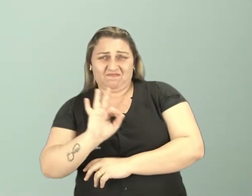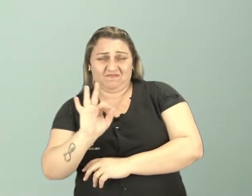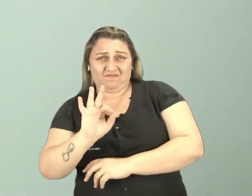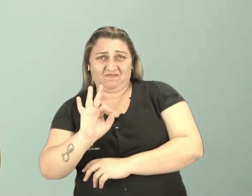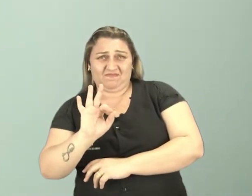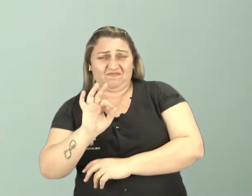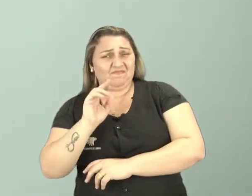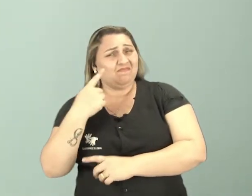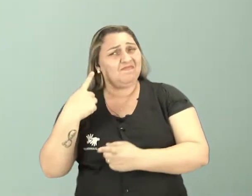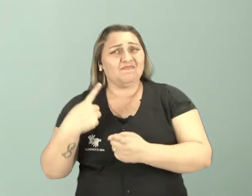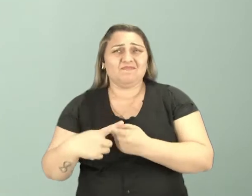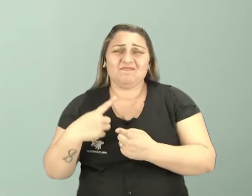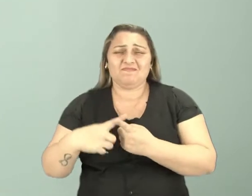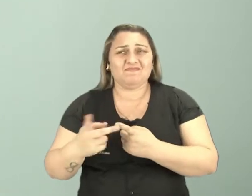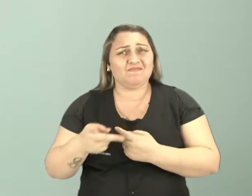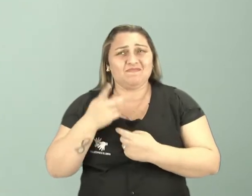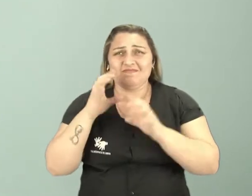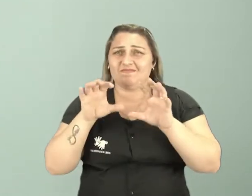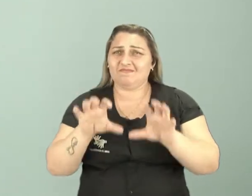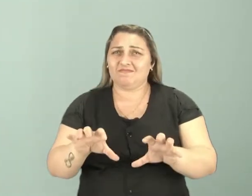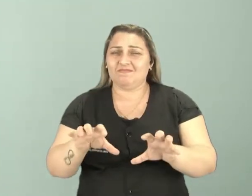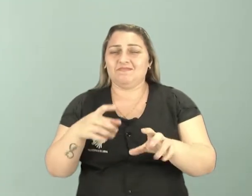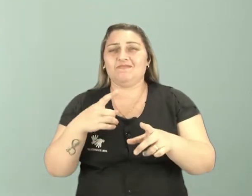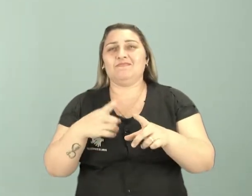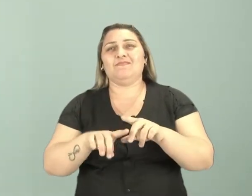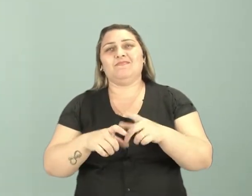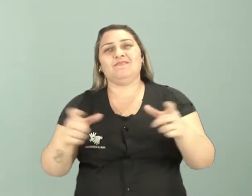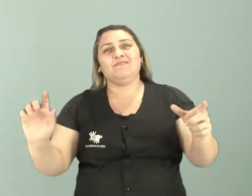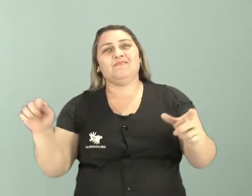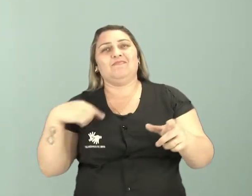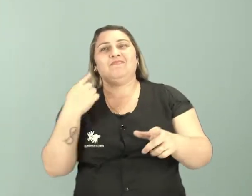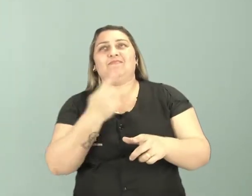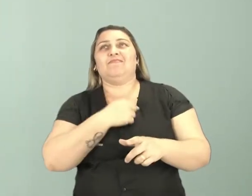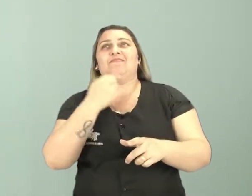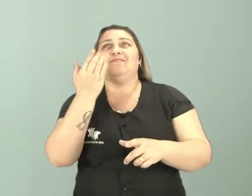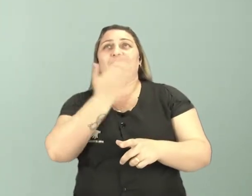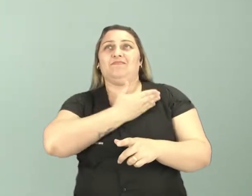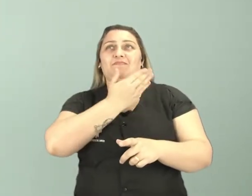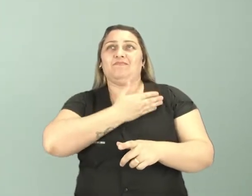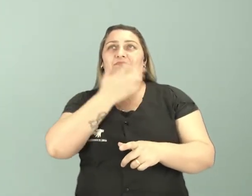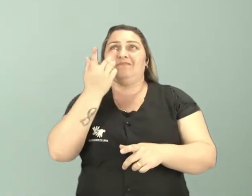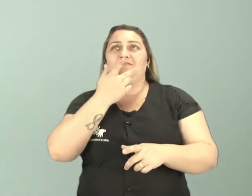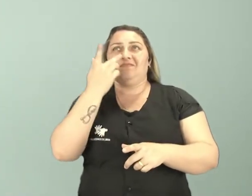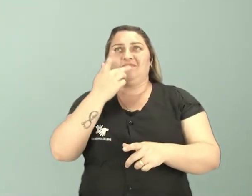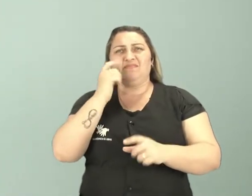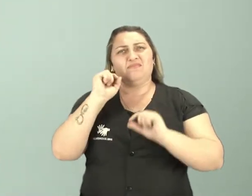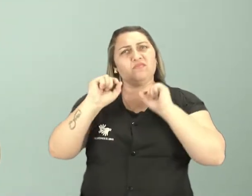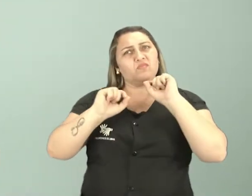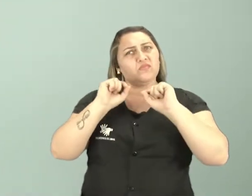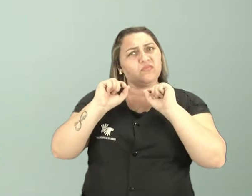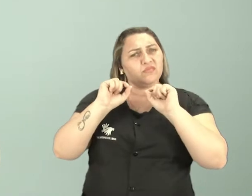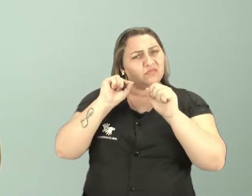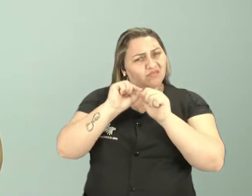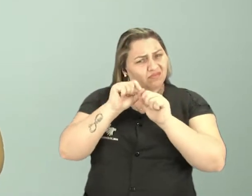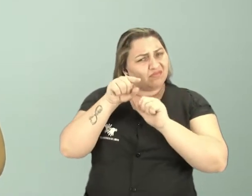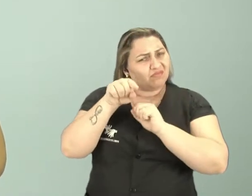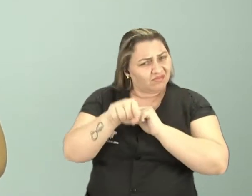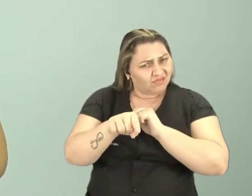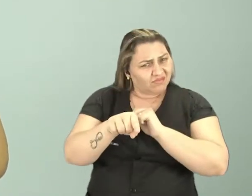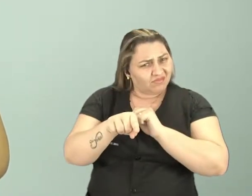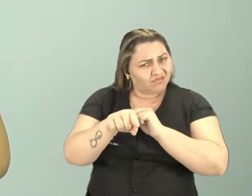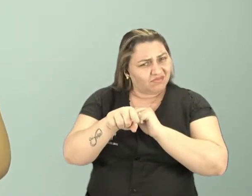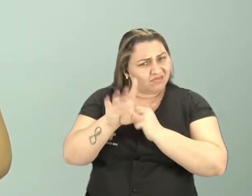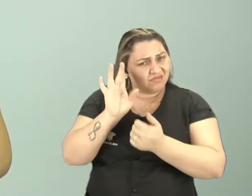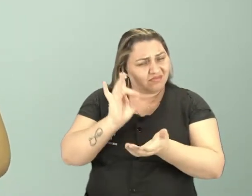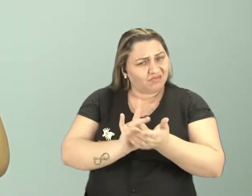Por que a senhora está falando isso, professora? Porque a maioria de nós, quando um amigo nos diz que é músico, a gente pergunta, mas o que é que você faz mesmo?